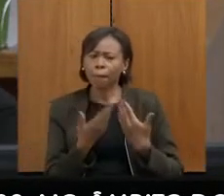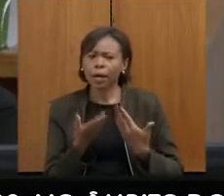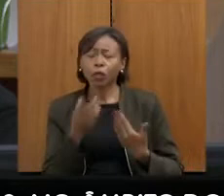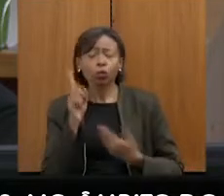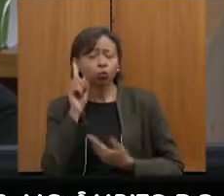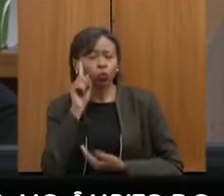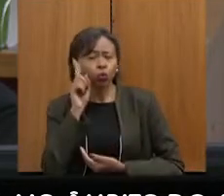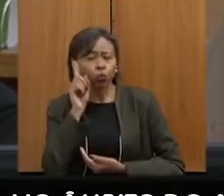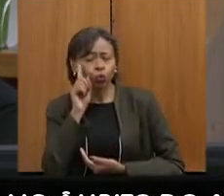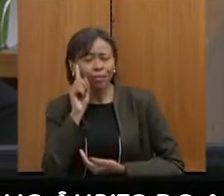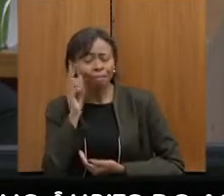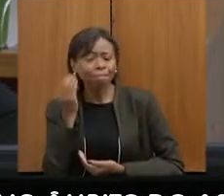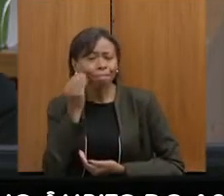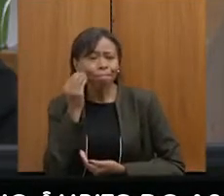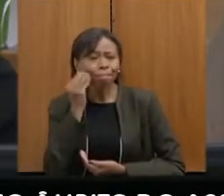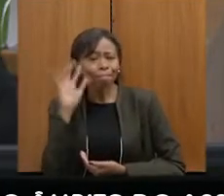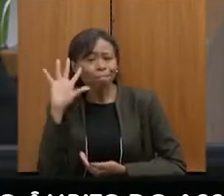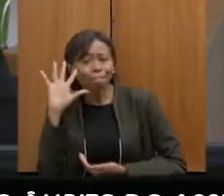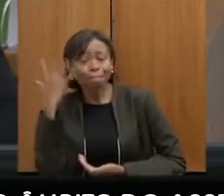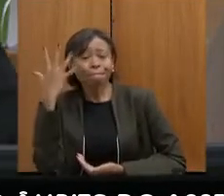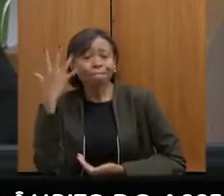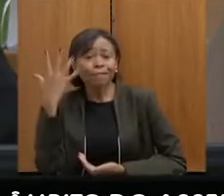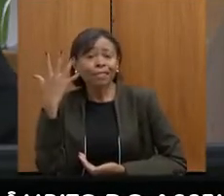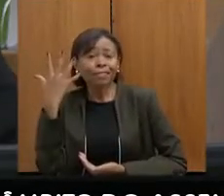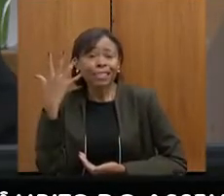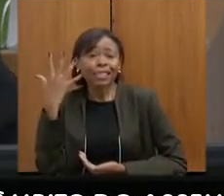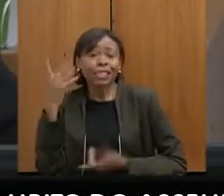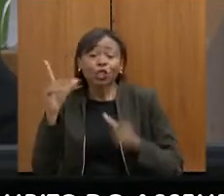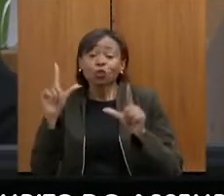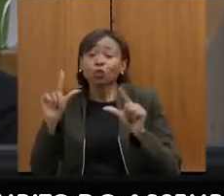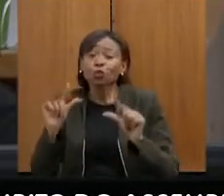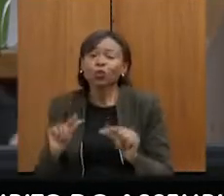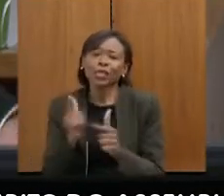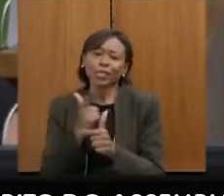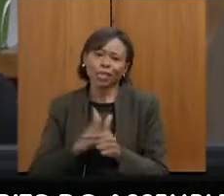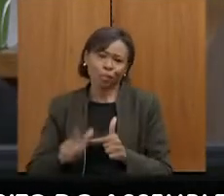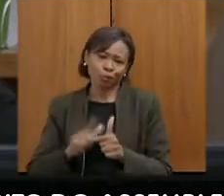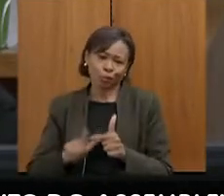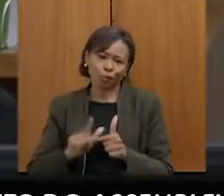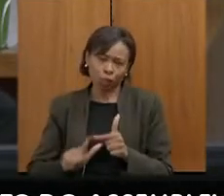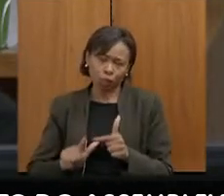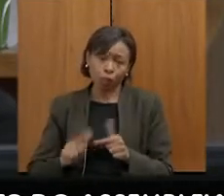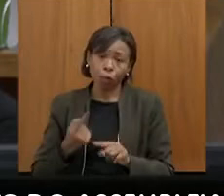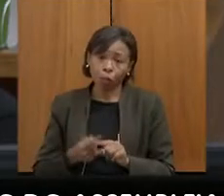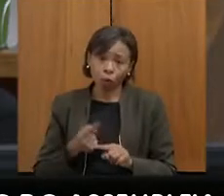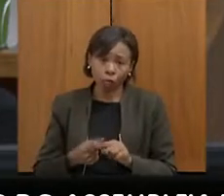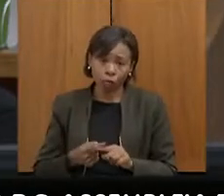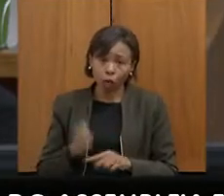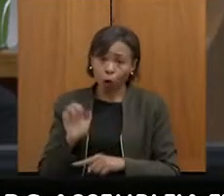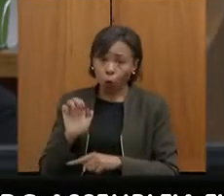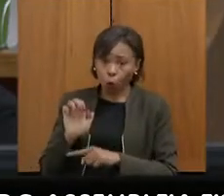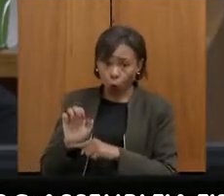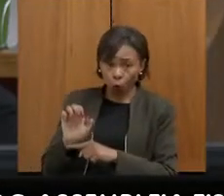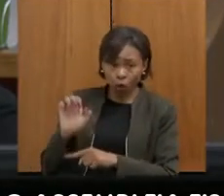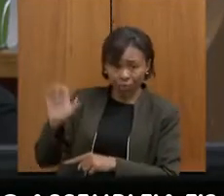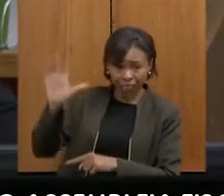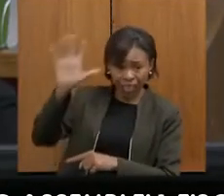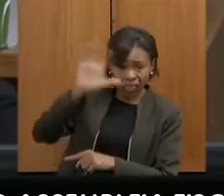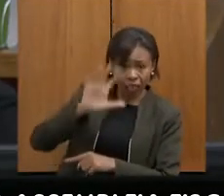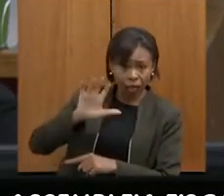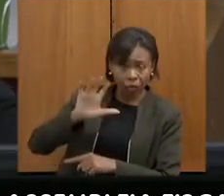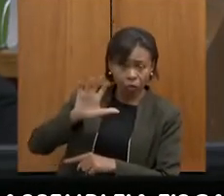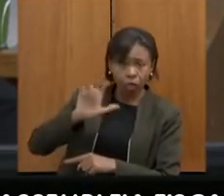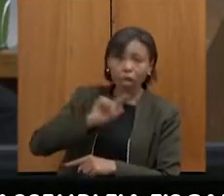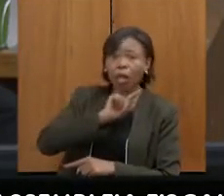maneiras de mitigar essa situação. Os estados não foram ouvidos na Câmara dos Deputados,